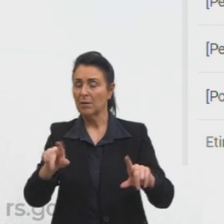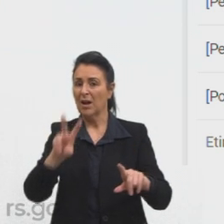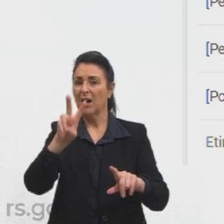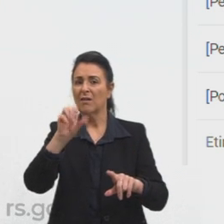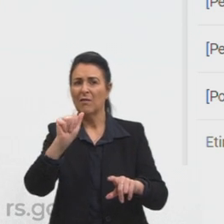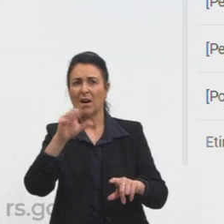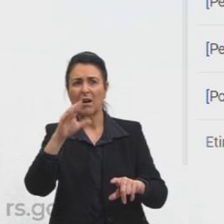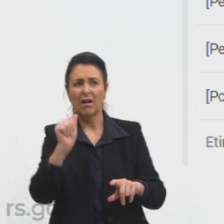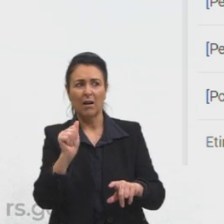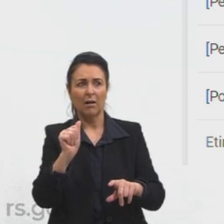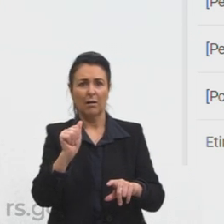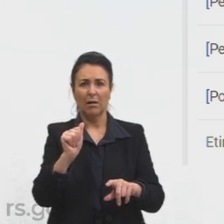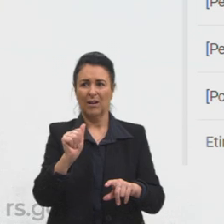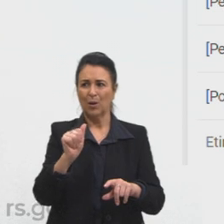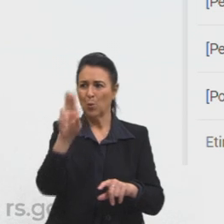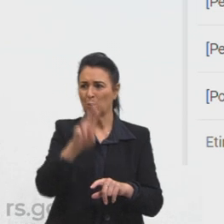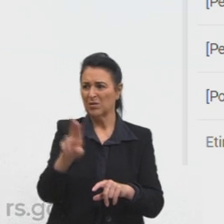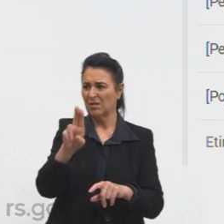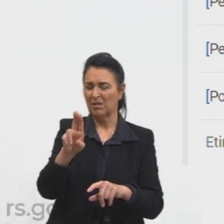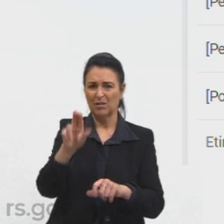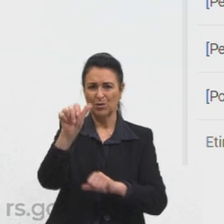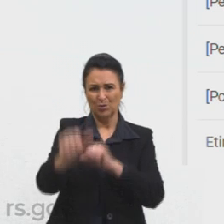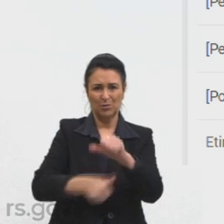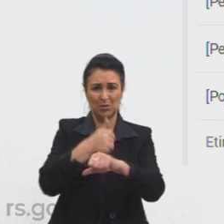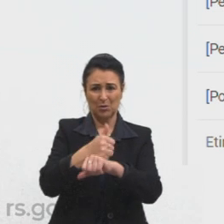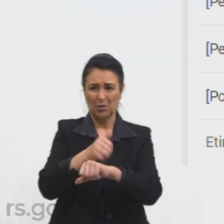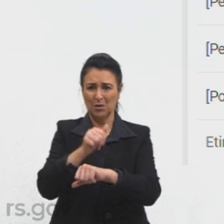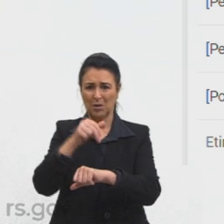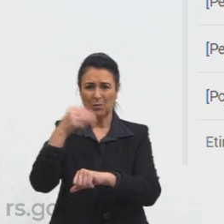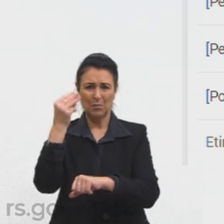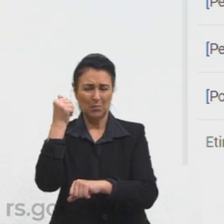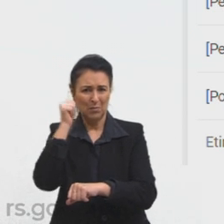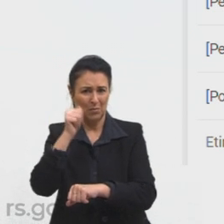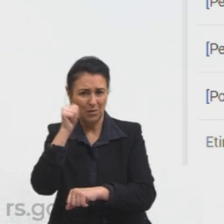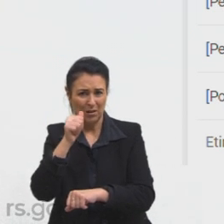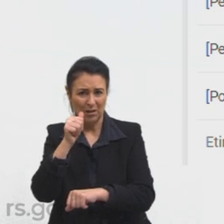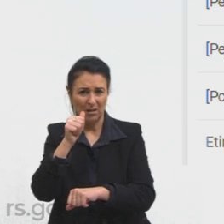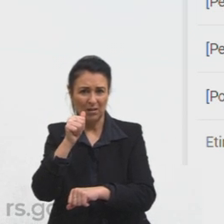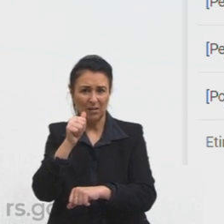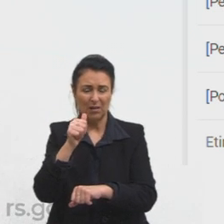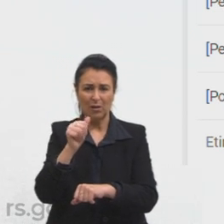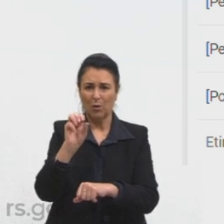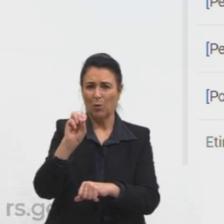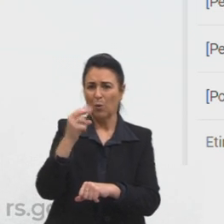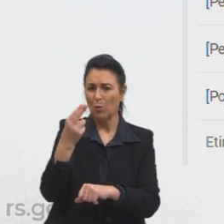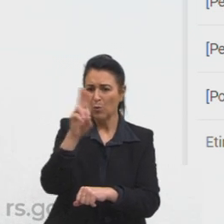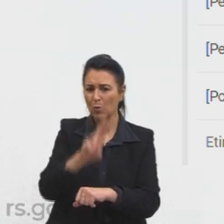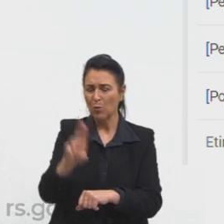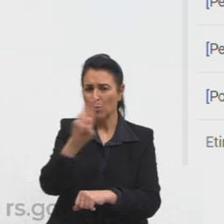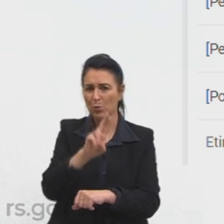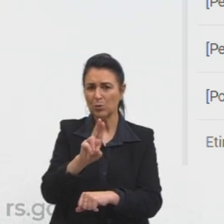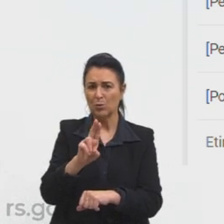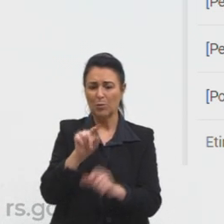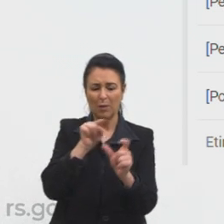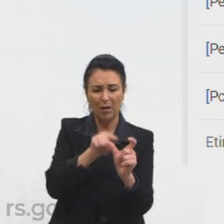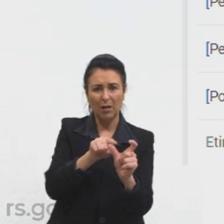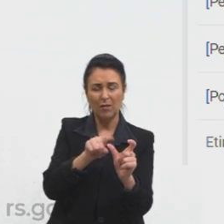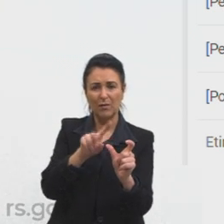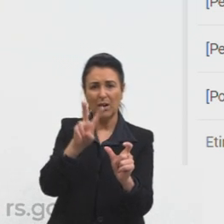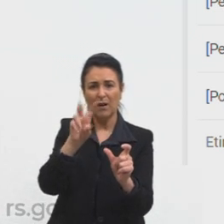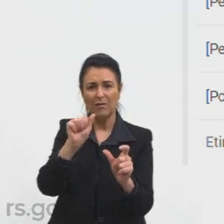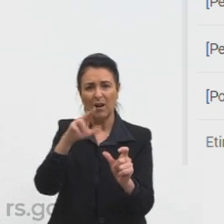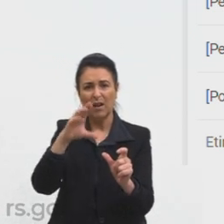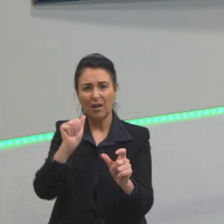aquela vaca ou o uso da palavra vaca para especificar o fazer